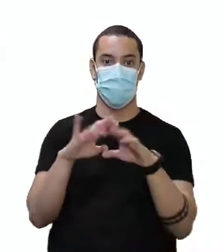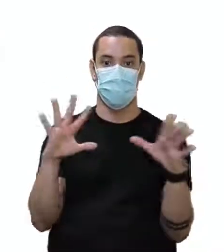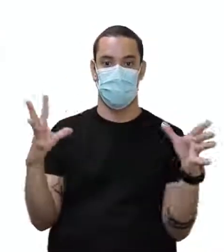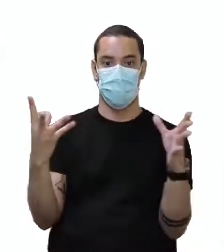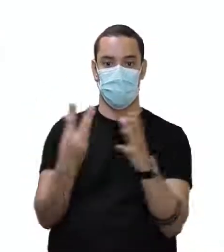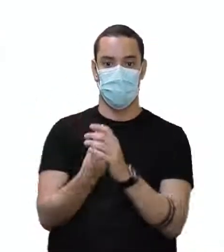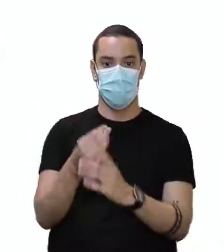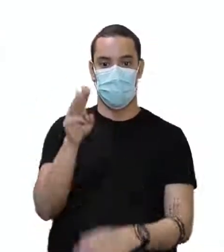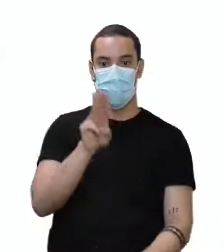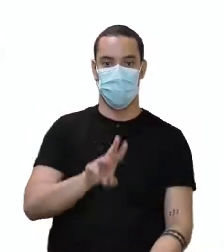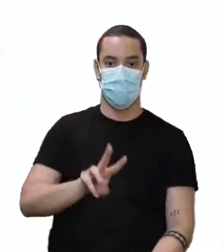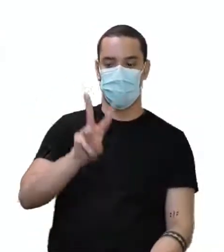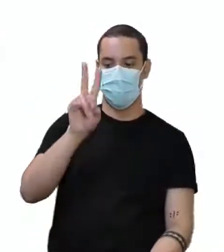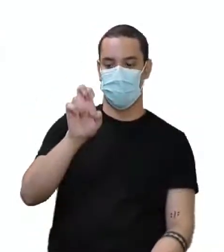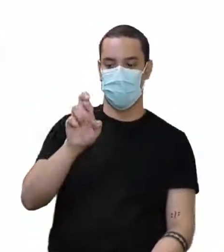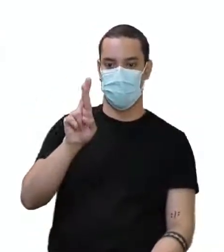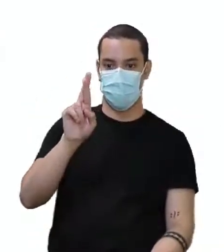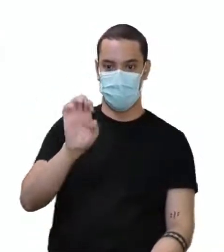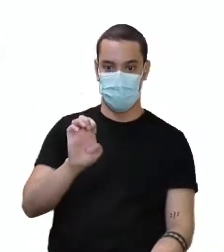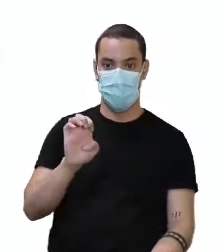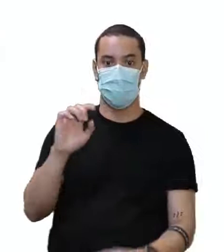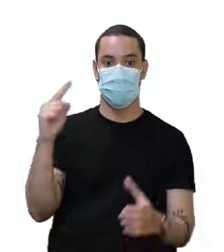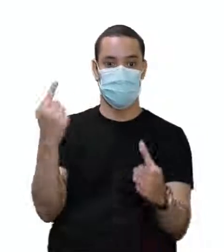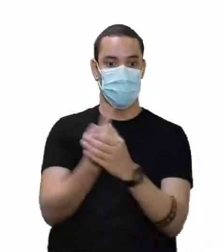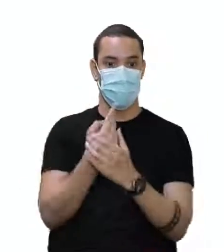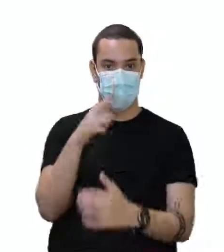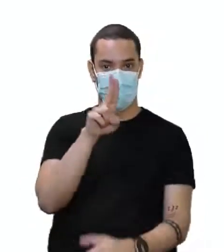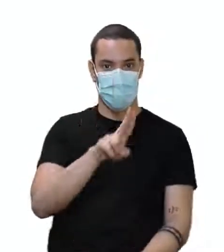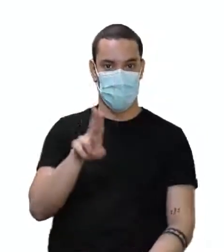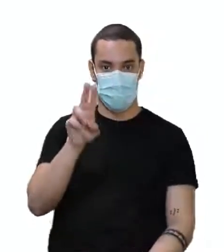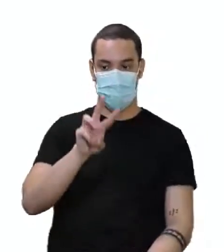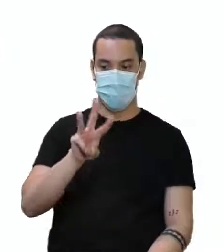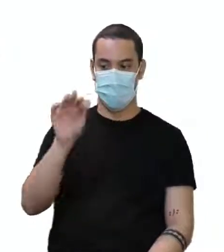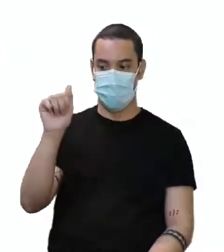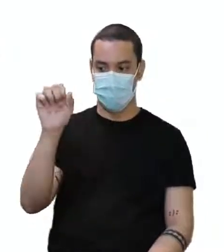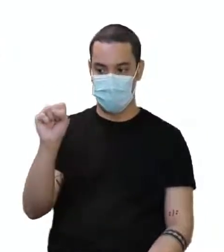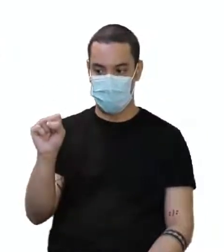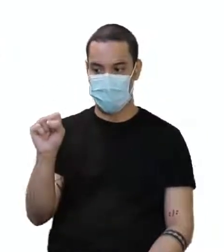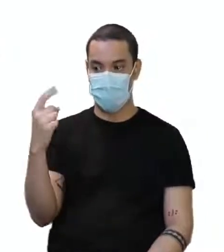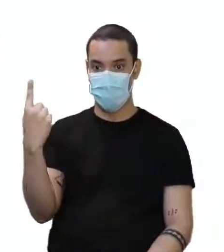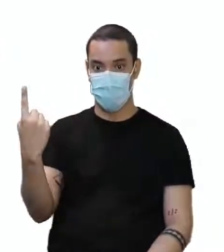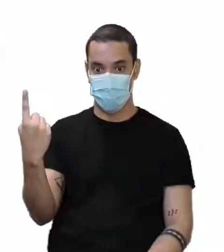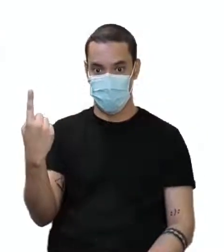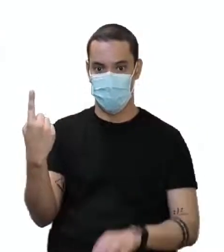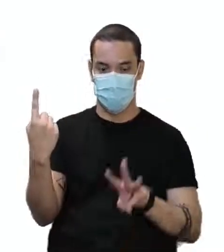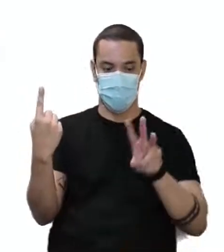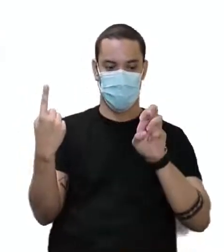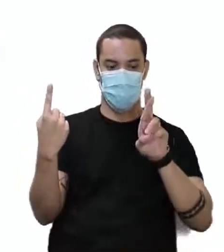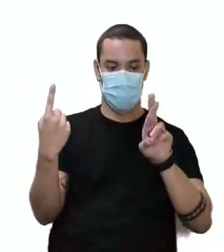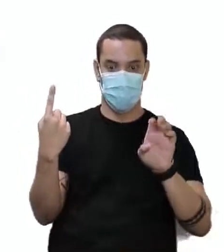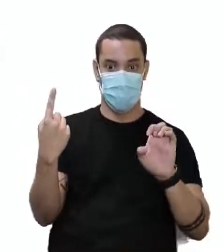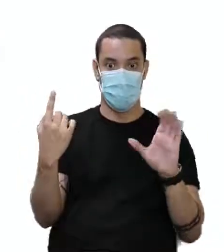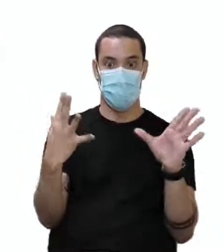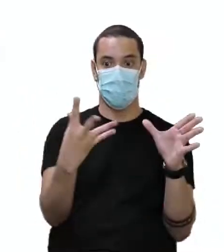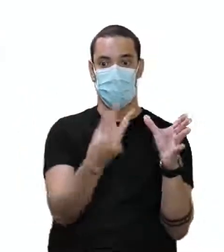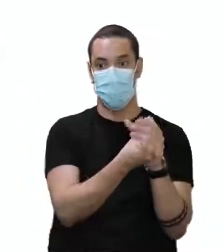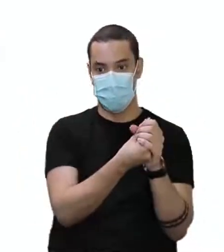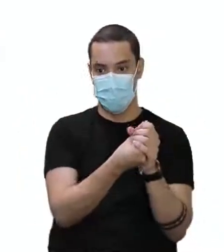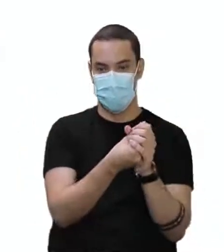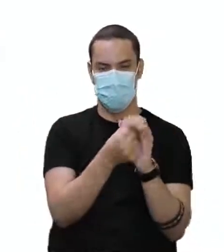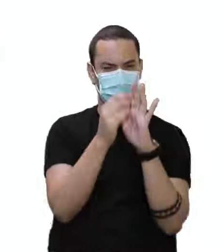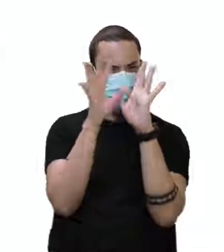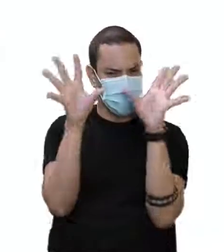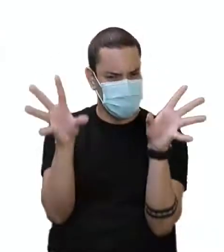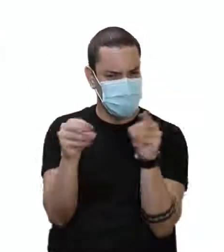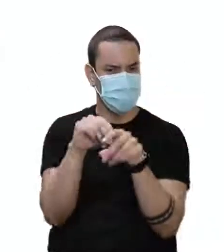usar o were. No singular você vai usar o was. Basicamente. Basicamente assim. Eu já vou